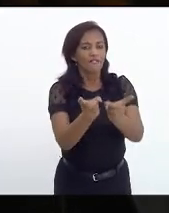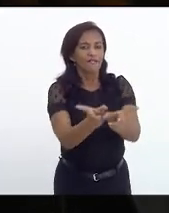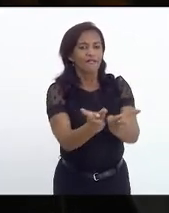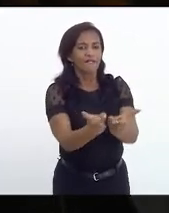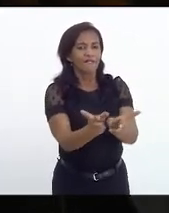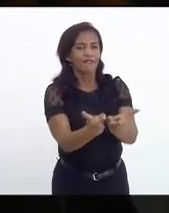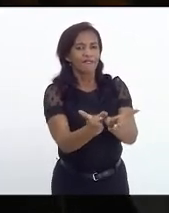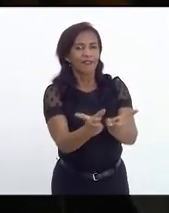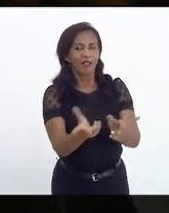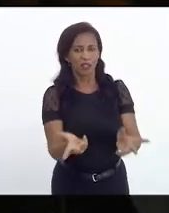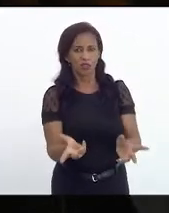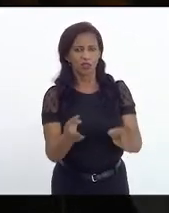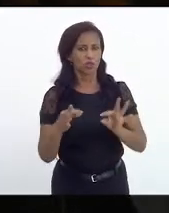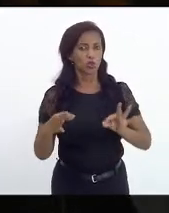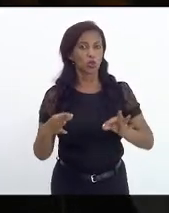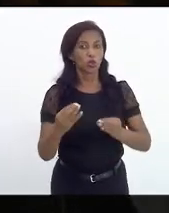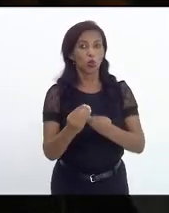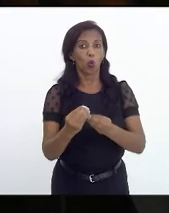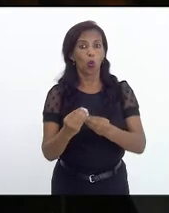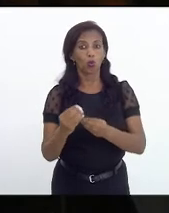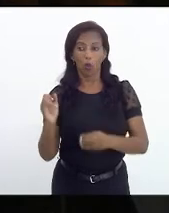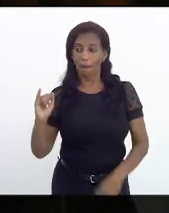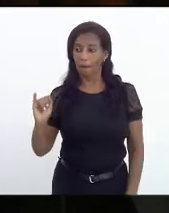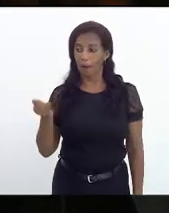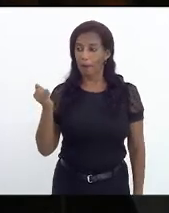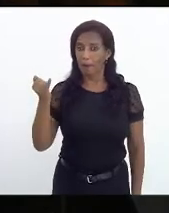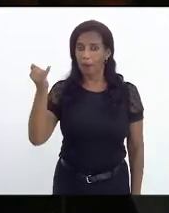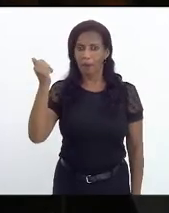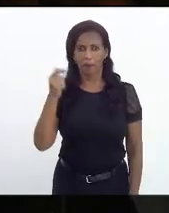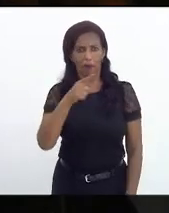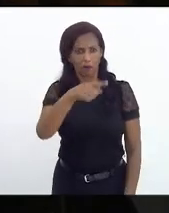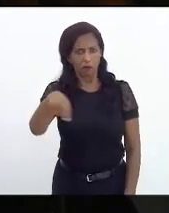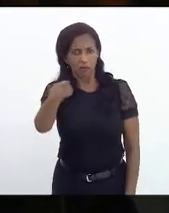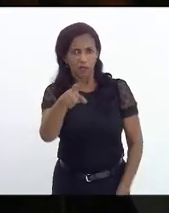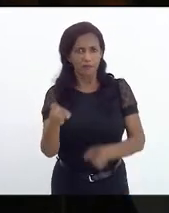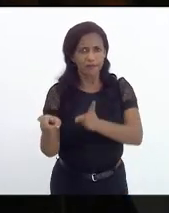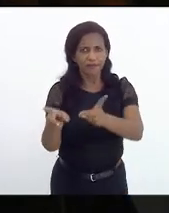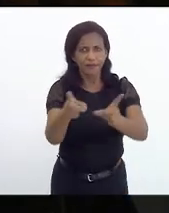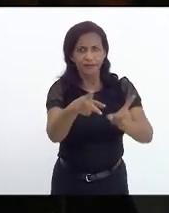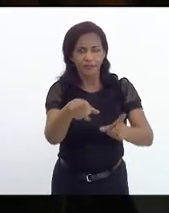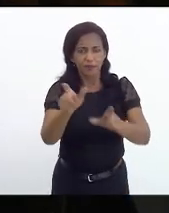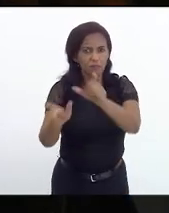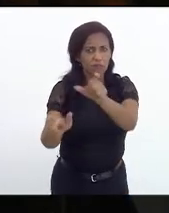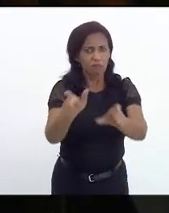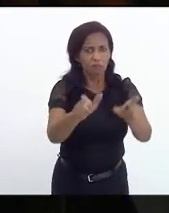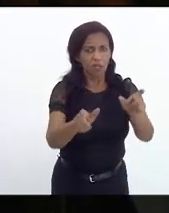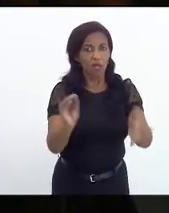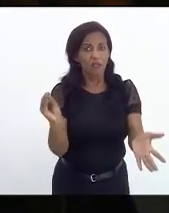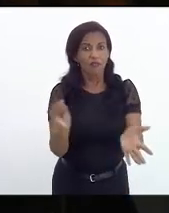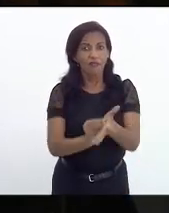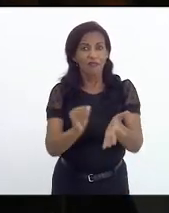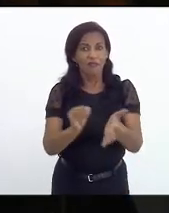todo esse aumento. Mas isso acontece por incompetência,